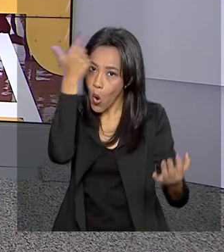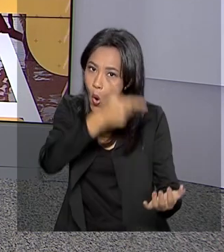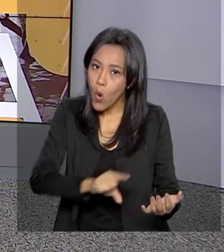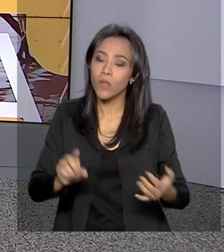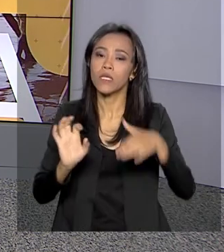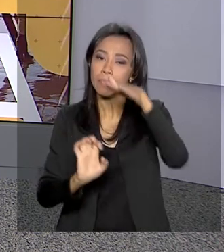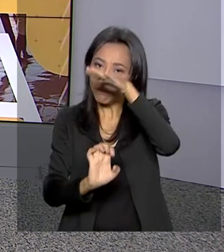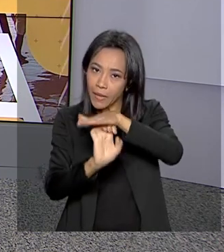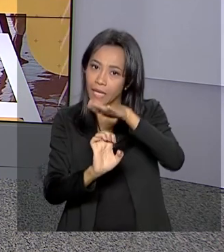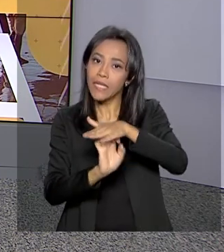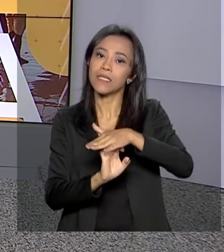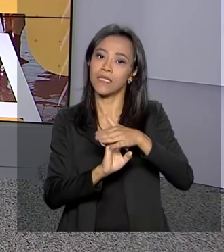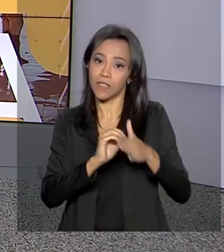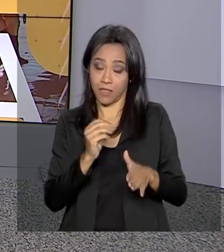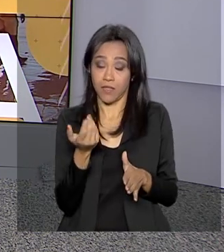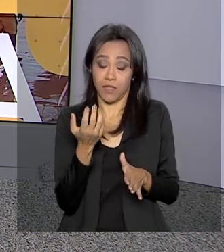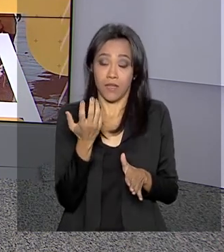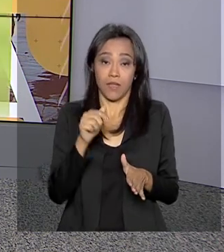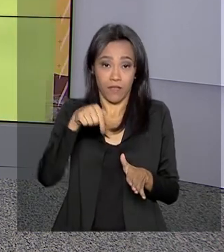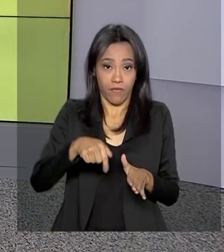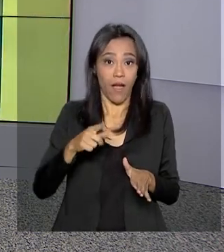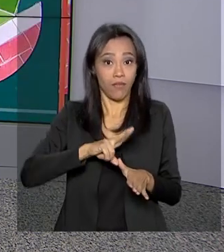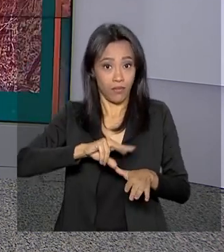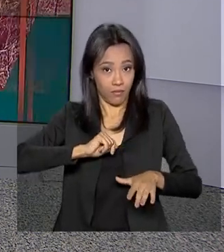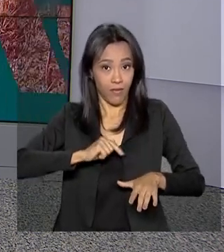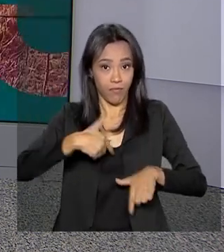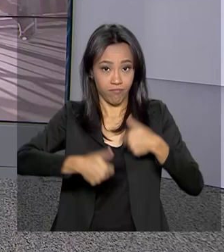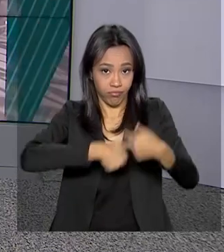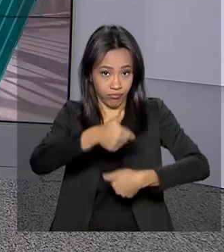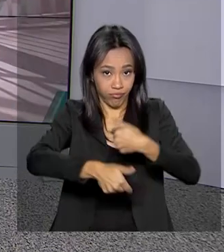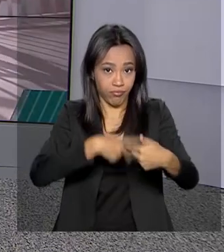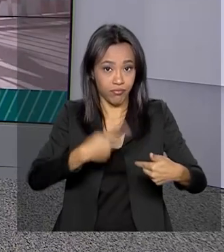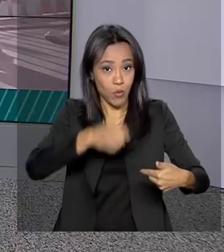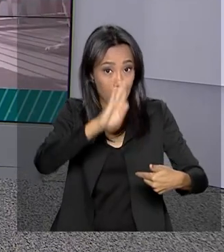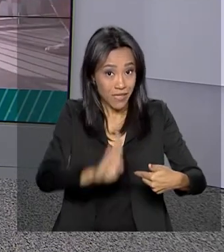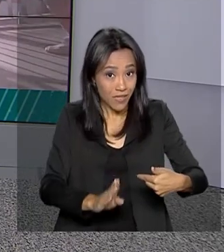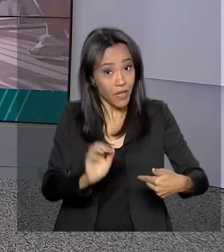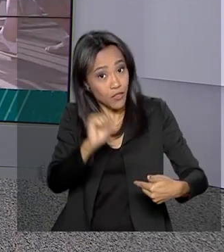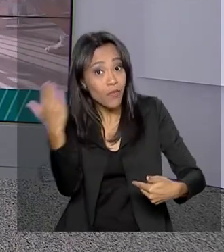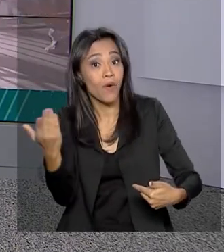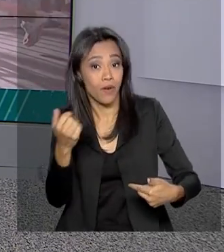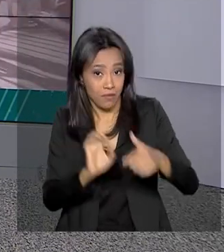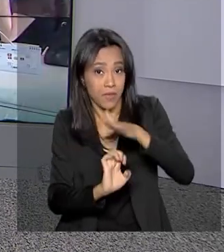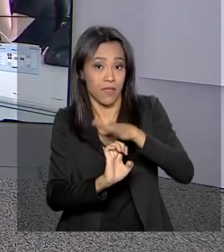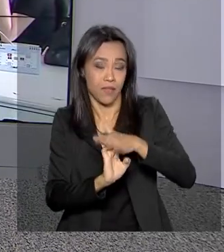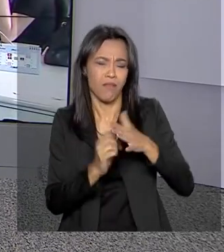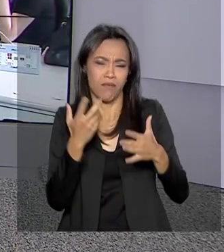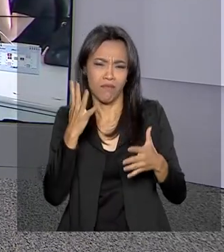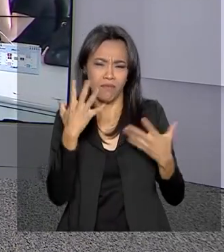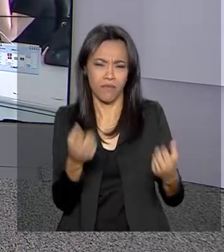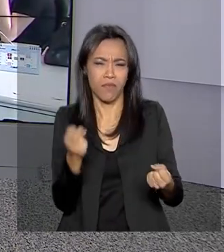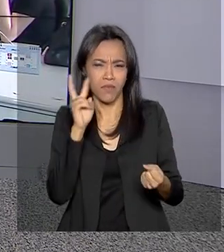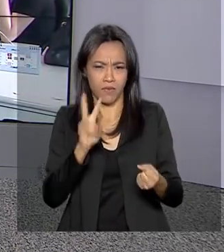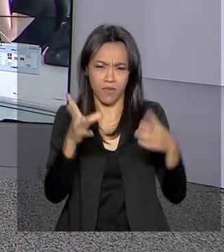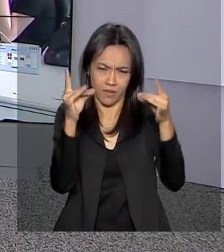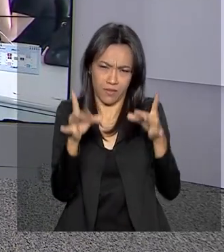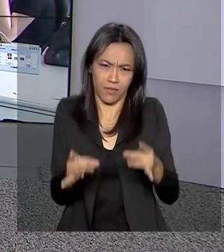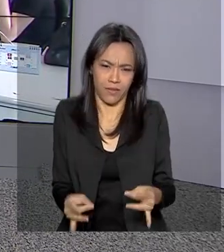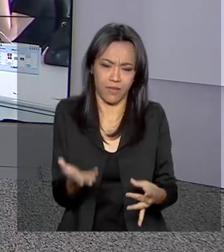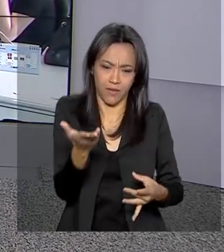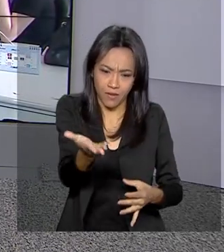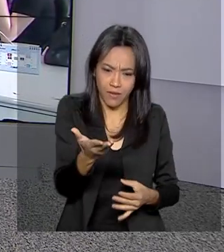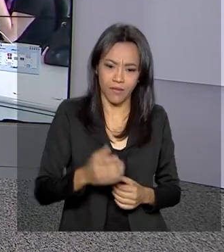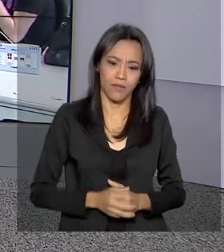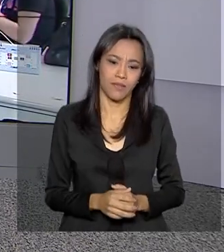estrangeira de baixo custo a iniciar suas operações aqui no Brasil. Vamos, então, ao Rio de Janeiro, saber mais detalhes com a repórter Priscila Terezo. Olá,